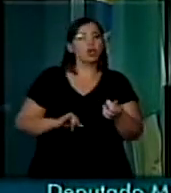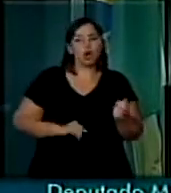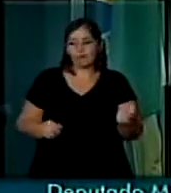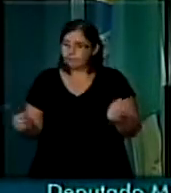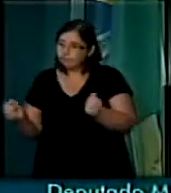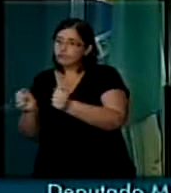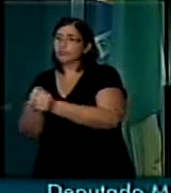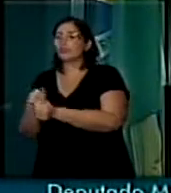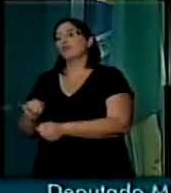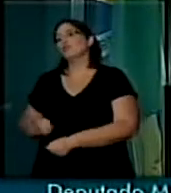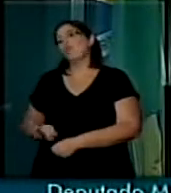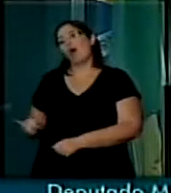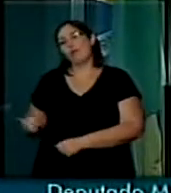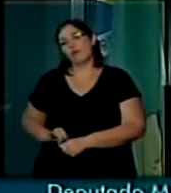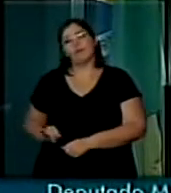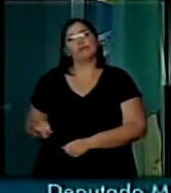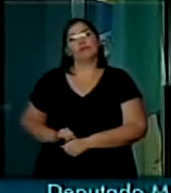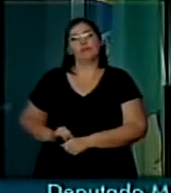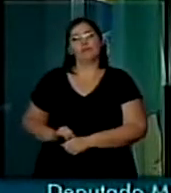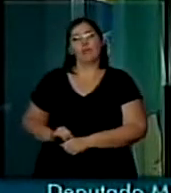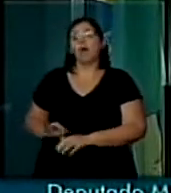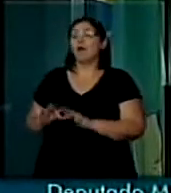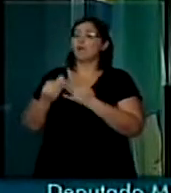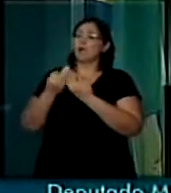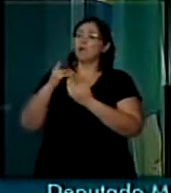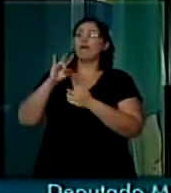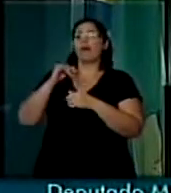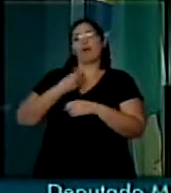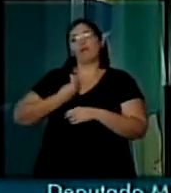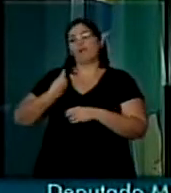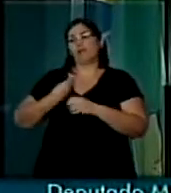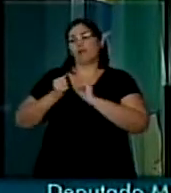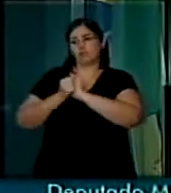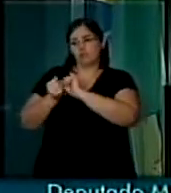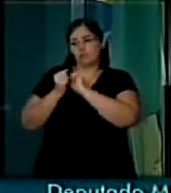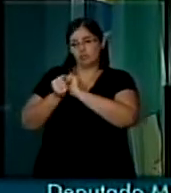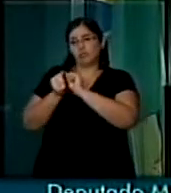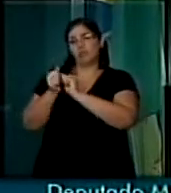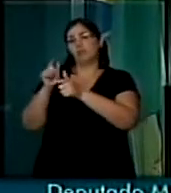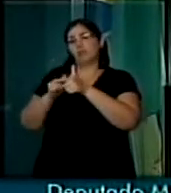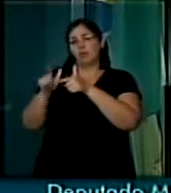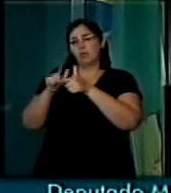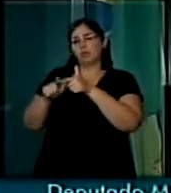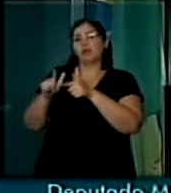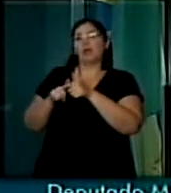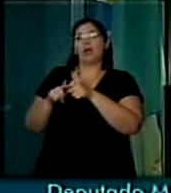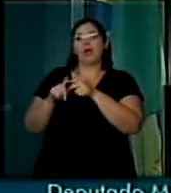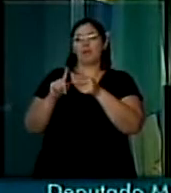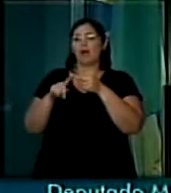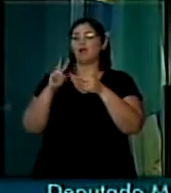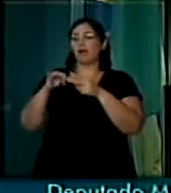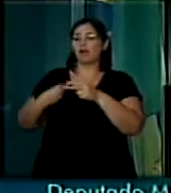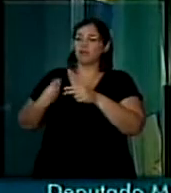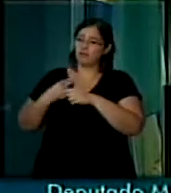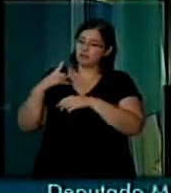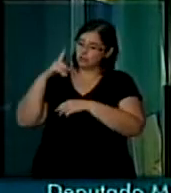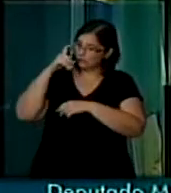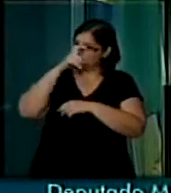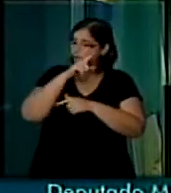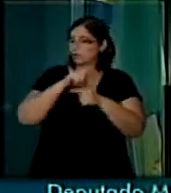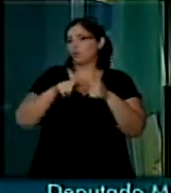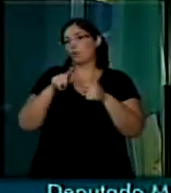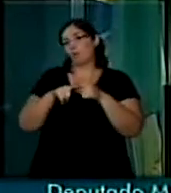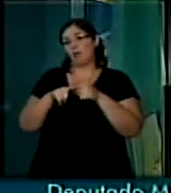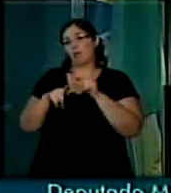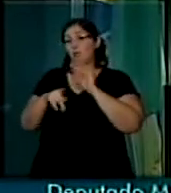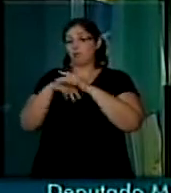Está sendo também a família. A família vai ter que conviver com o estigma, vai ter que conviver com as dificuldades. E